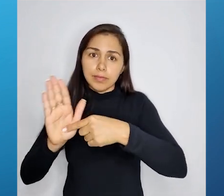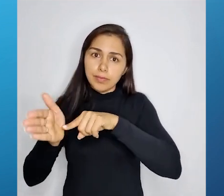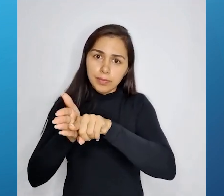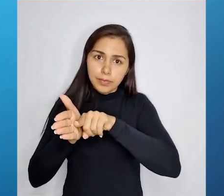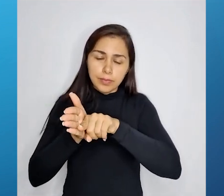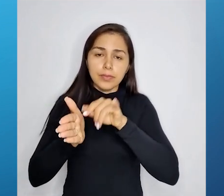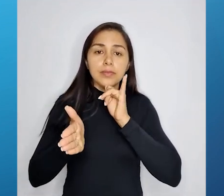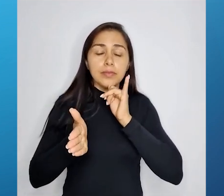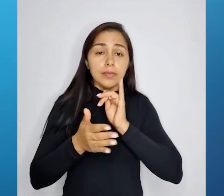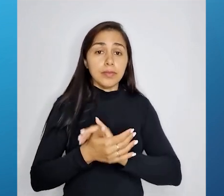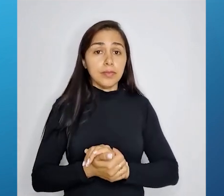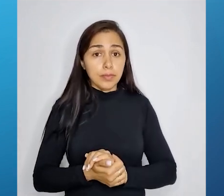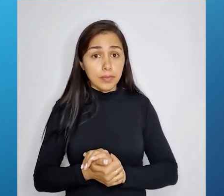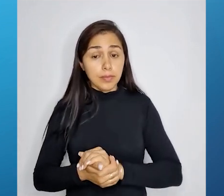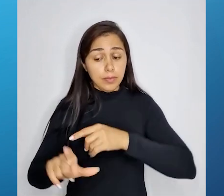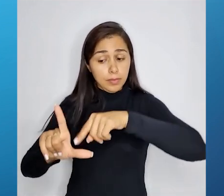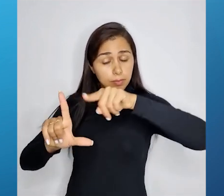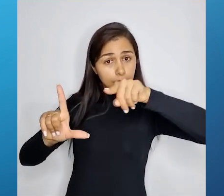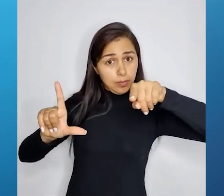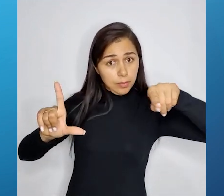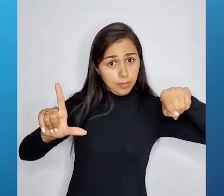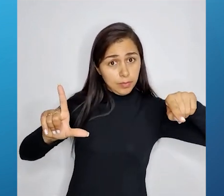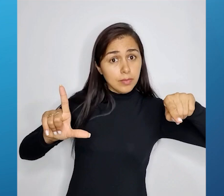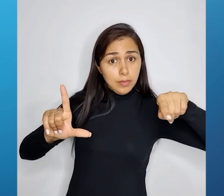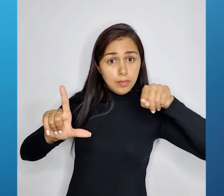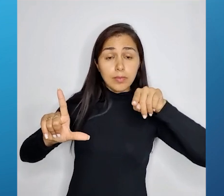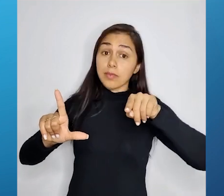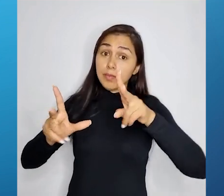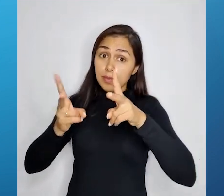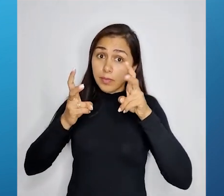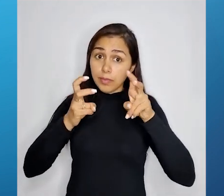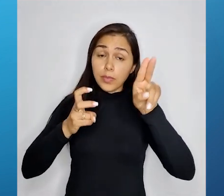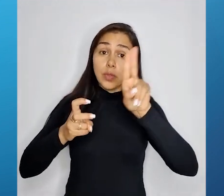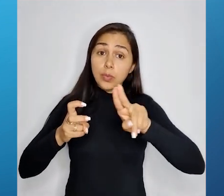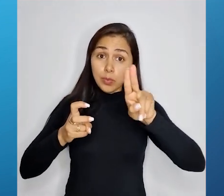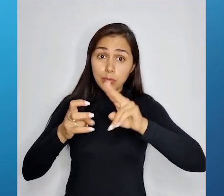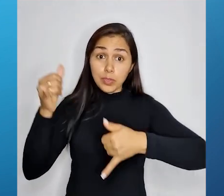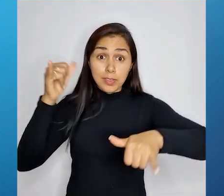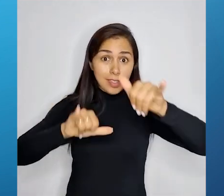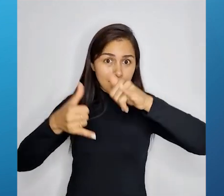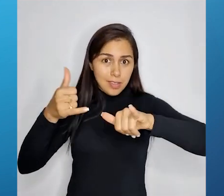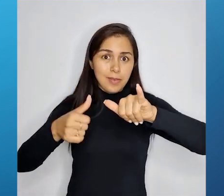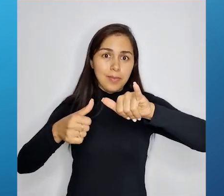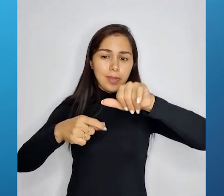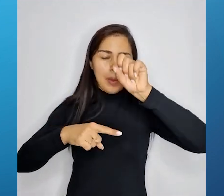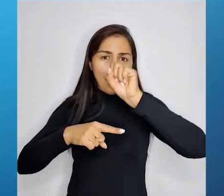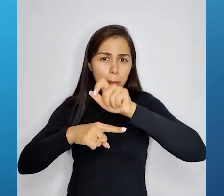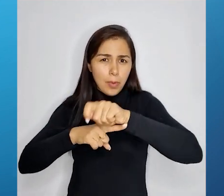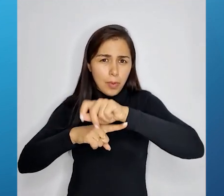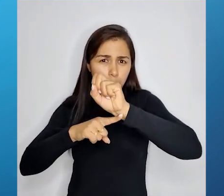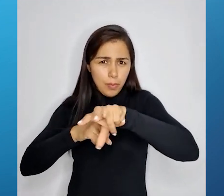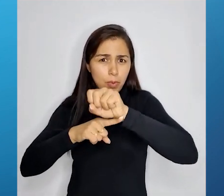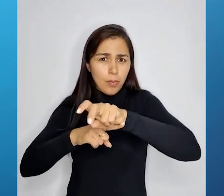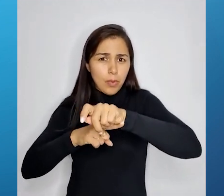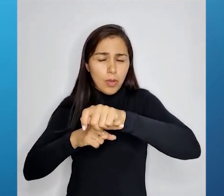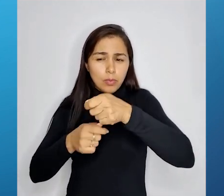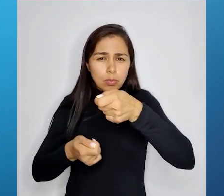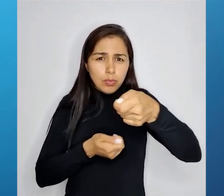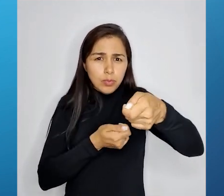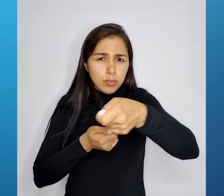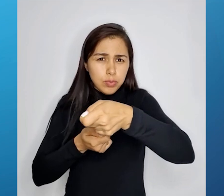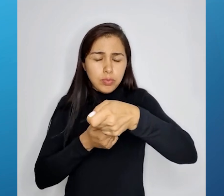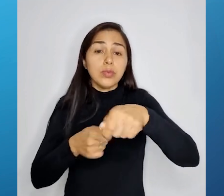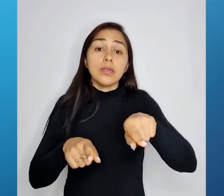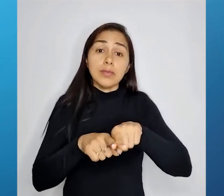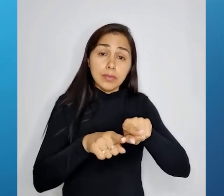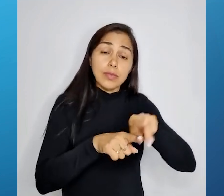aqui a curva dos químicos e a curva dos biológicos. Perceba que ao longo do tempo, os biológicos também têm